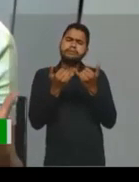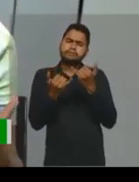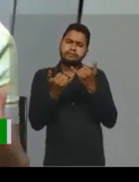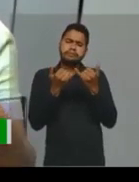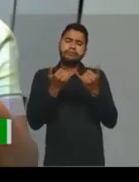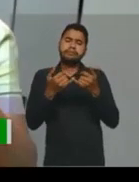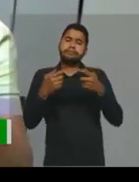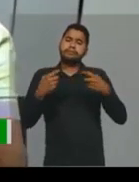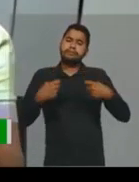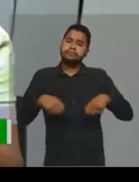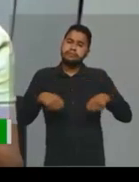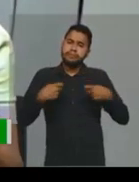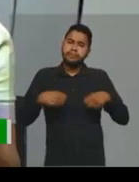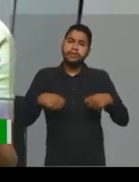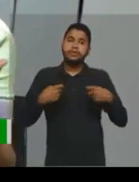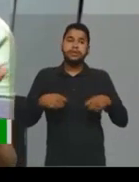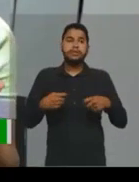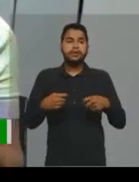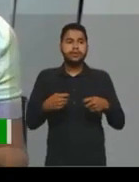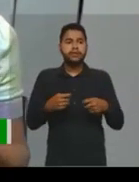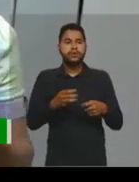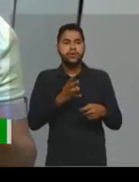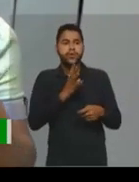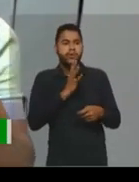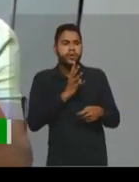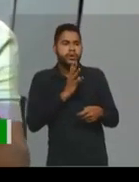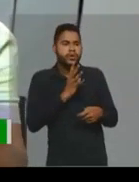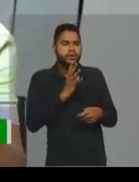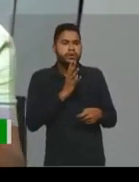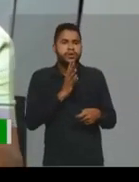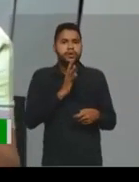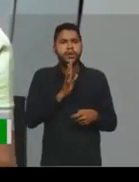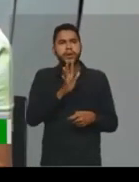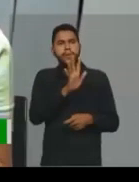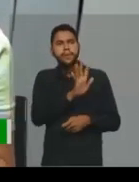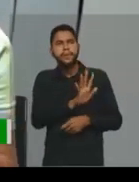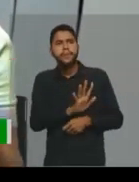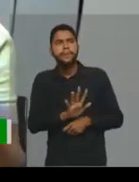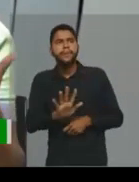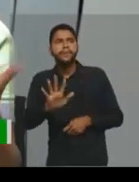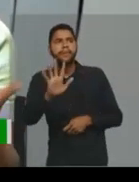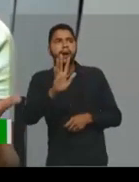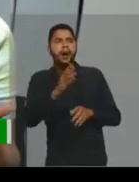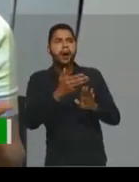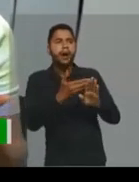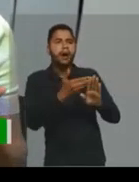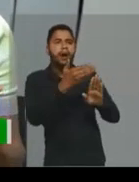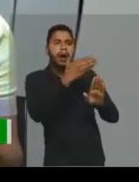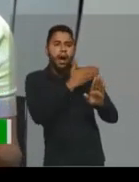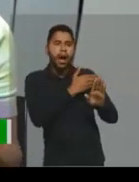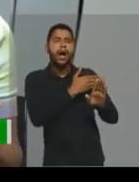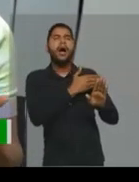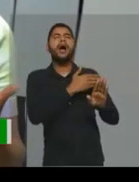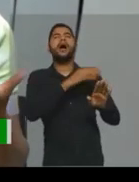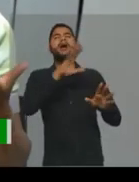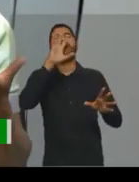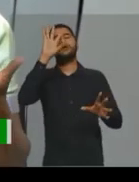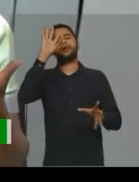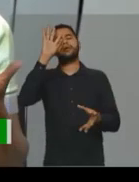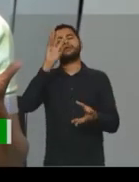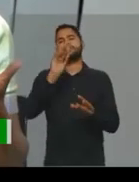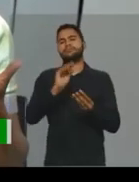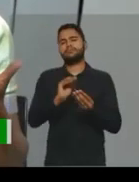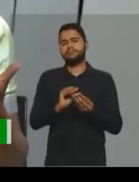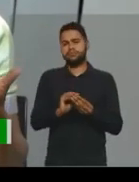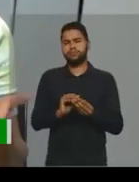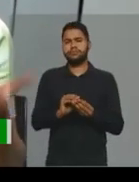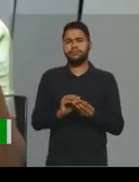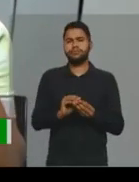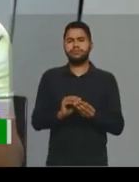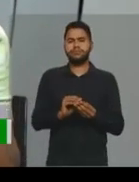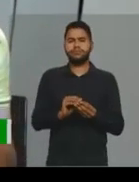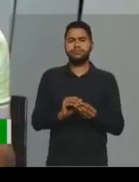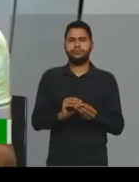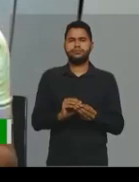Você precisa da atualidade, você precisa ter um conhecimento prévio para você fazer uma, uma